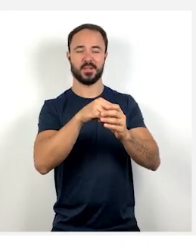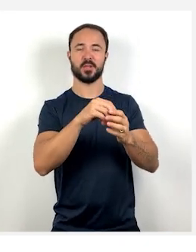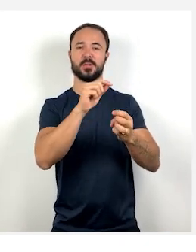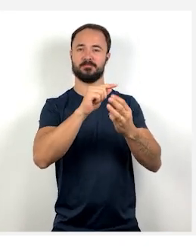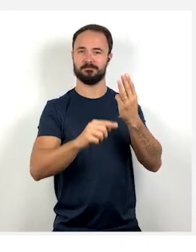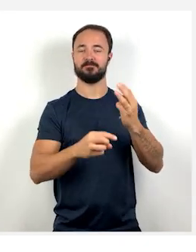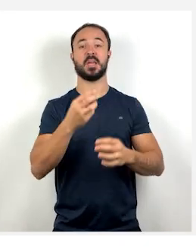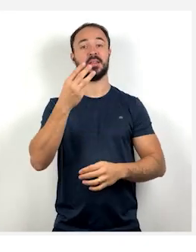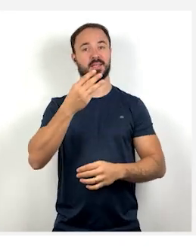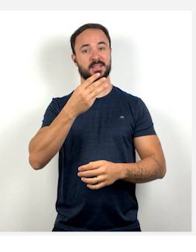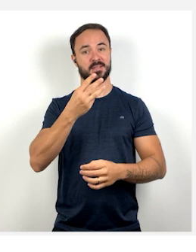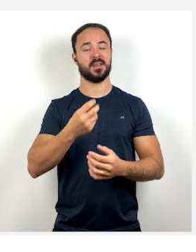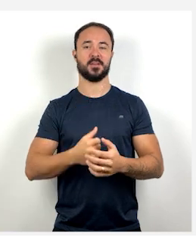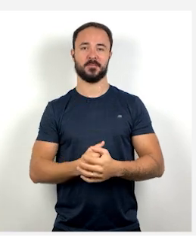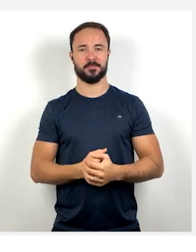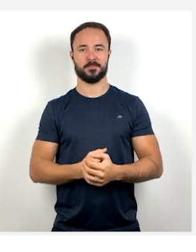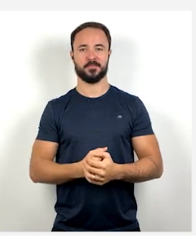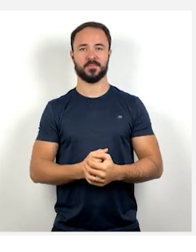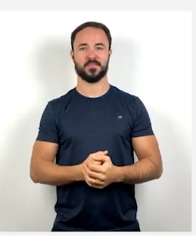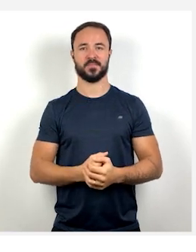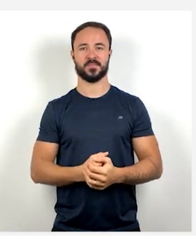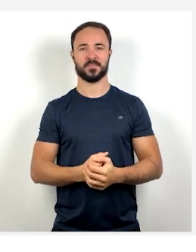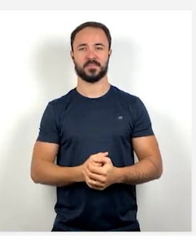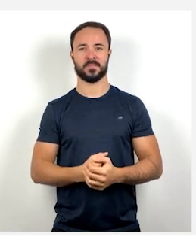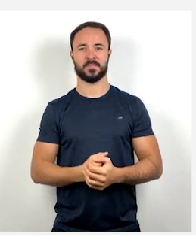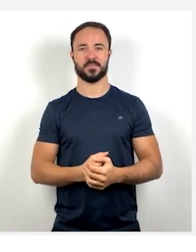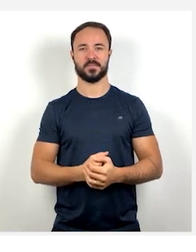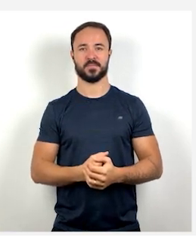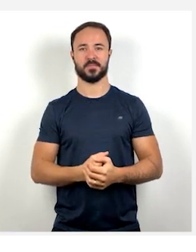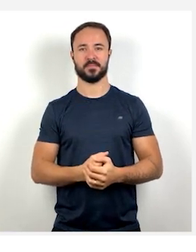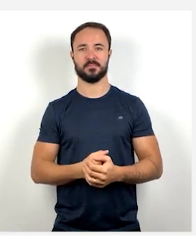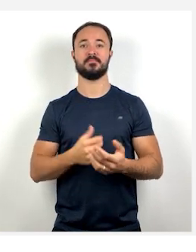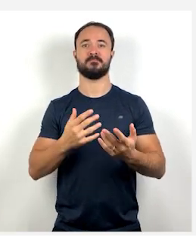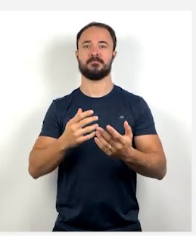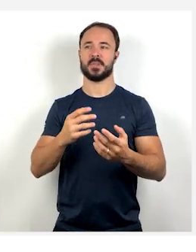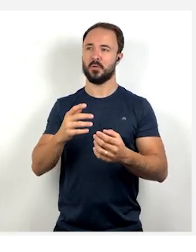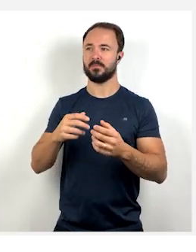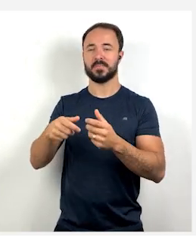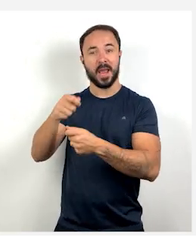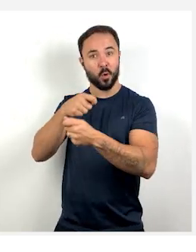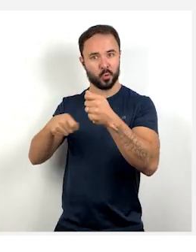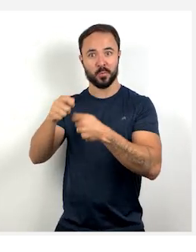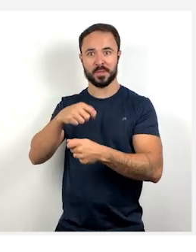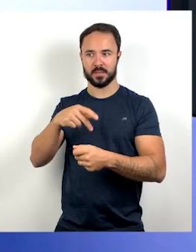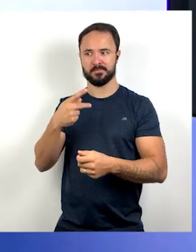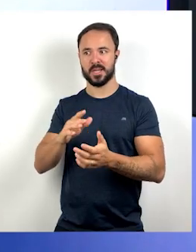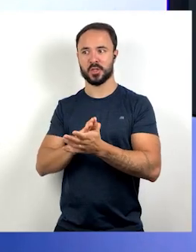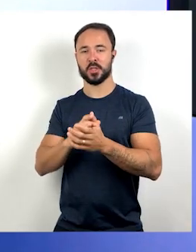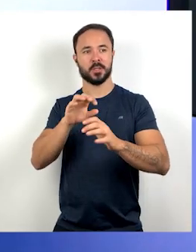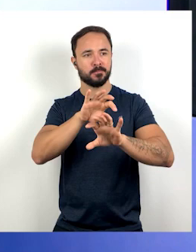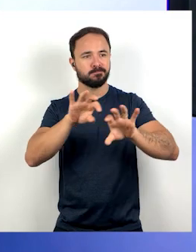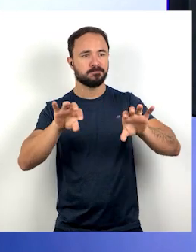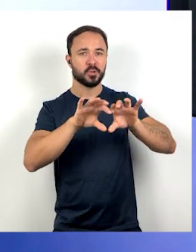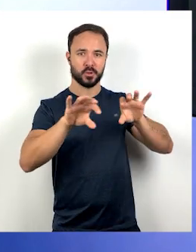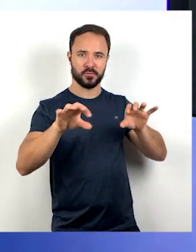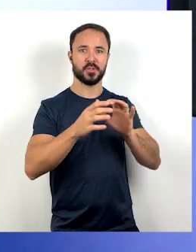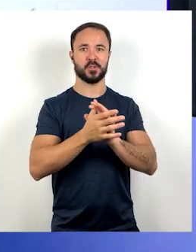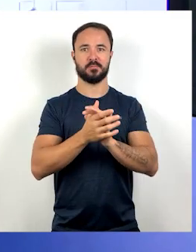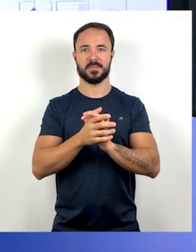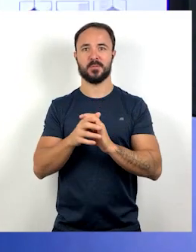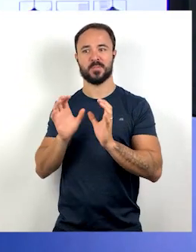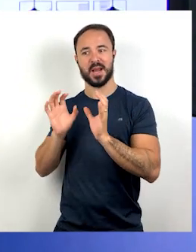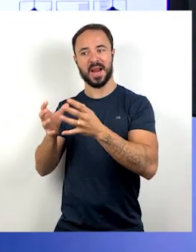a nossa economia, é dividida por setores, cada setor também possui algumas profissões específicas.